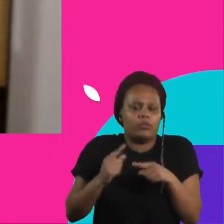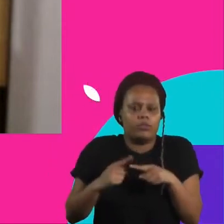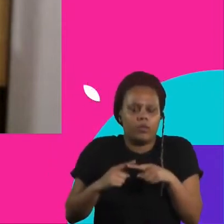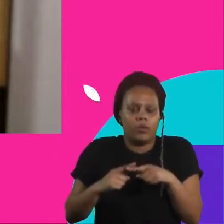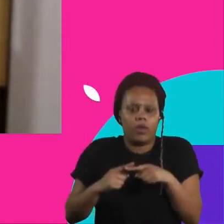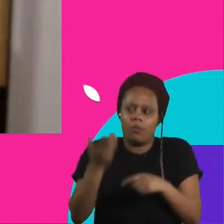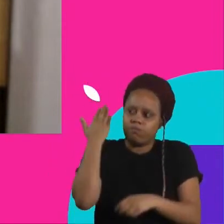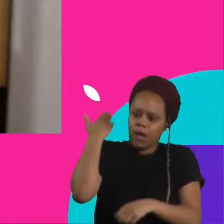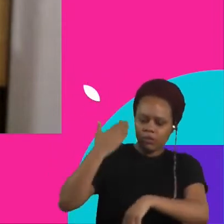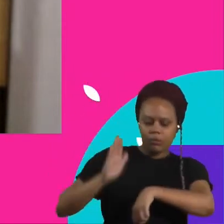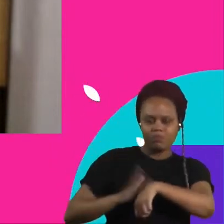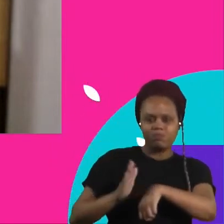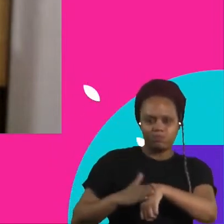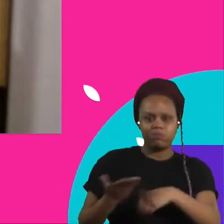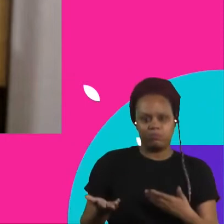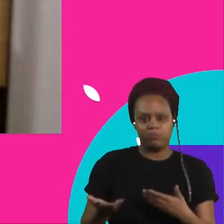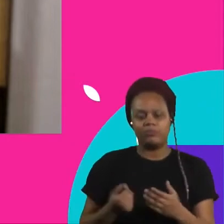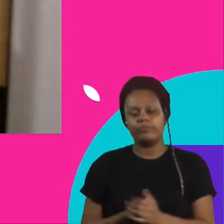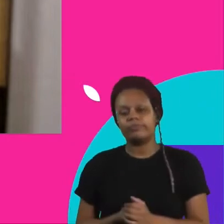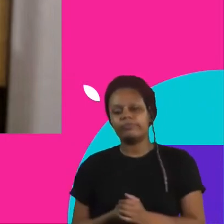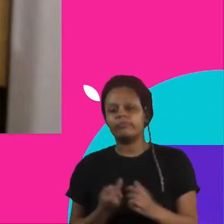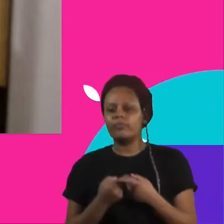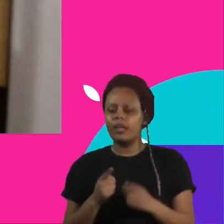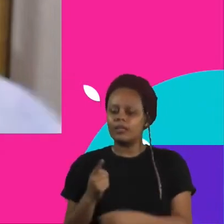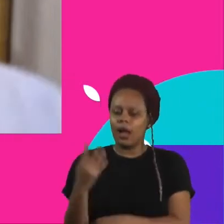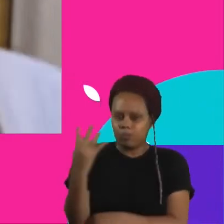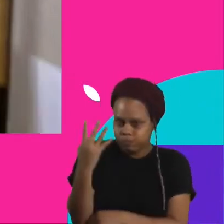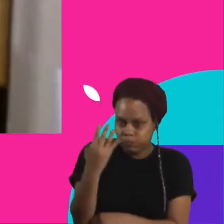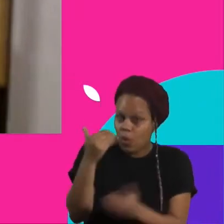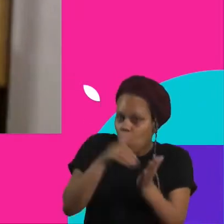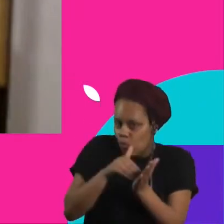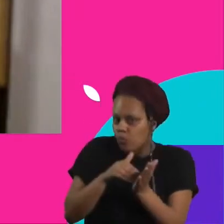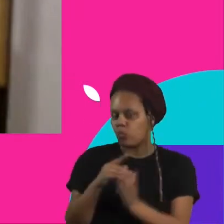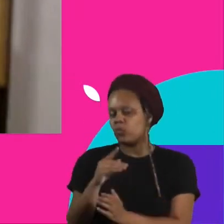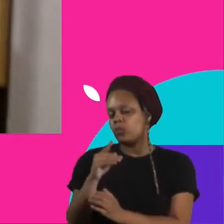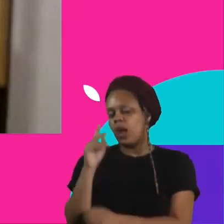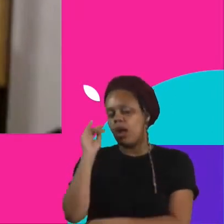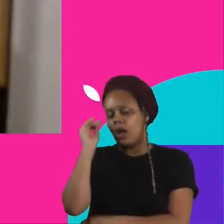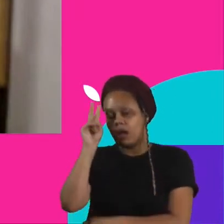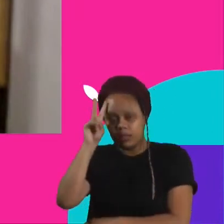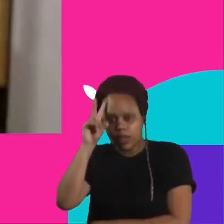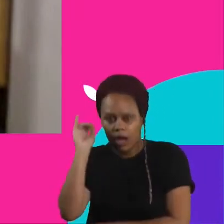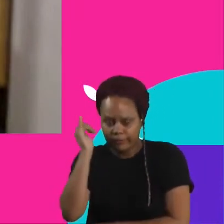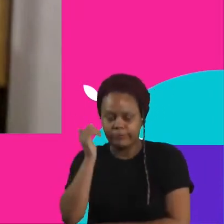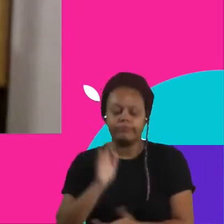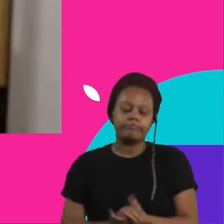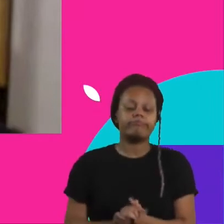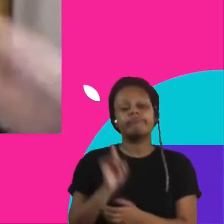E a quarta e última historinha é sobre um